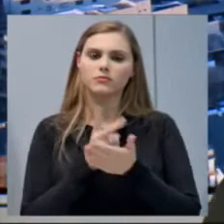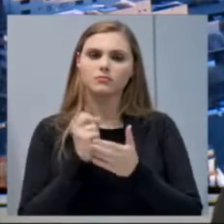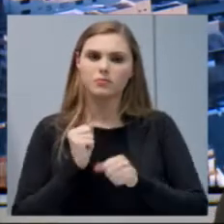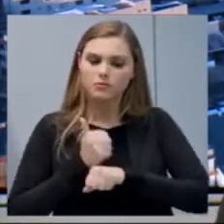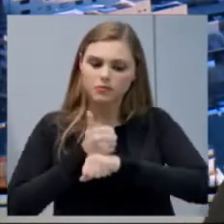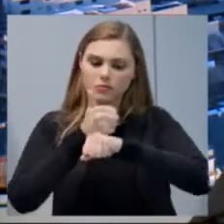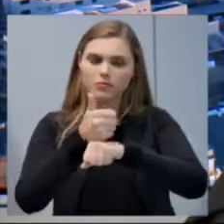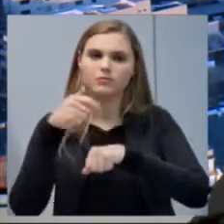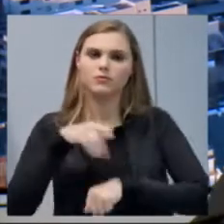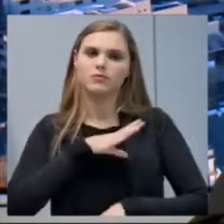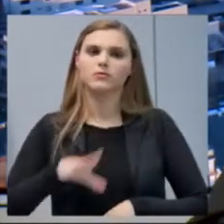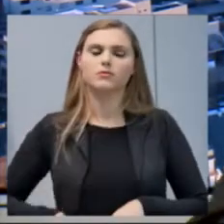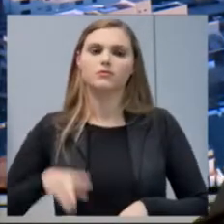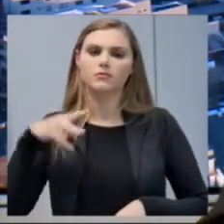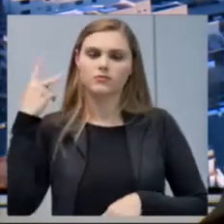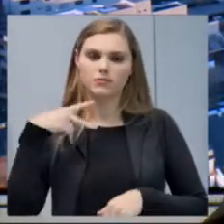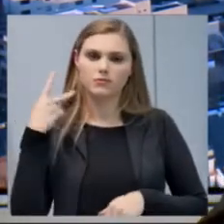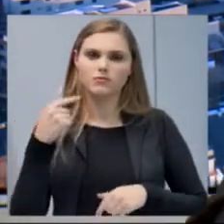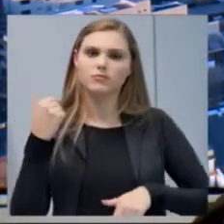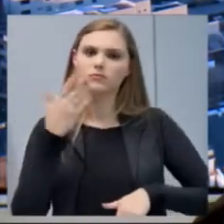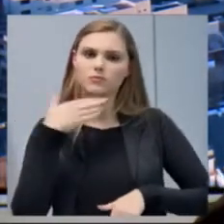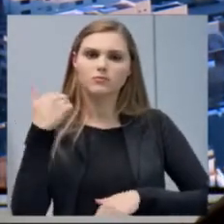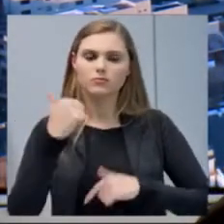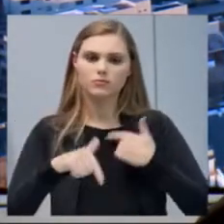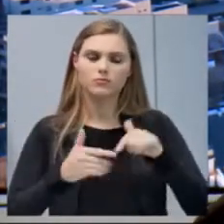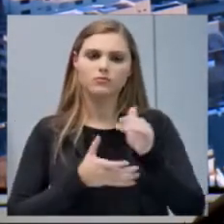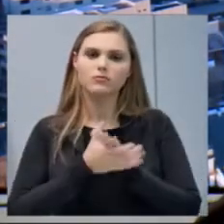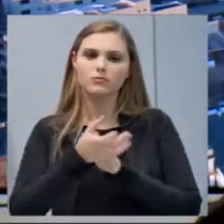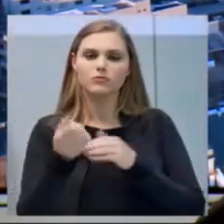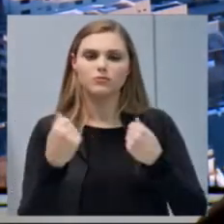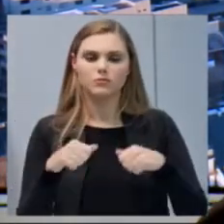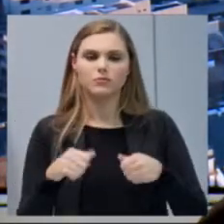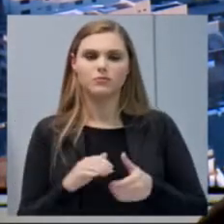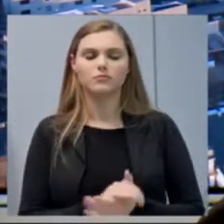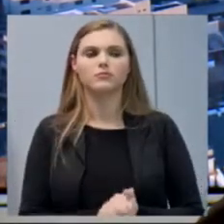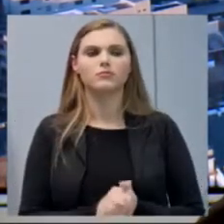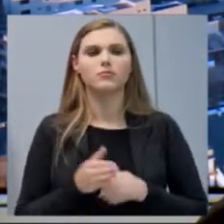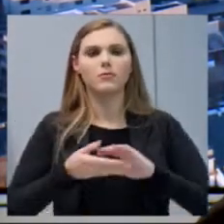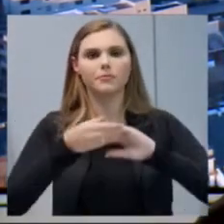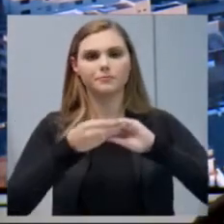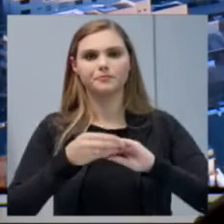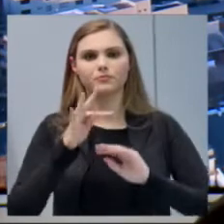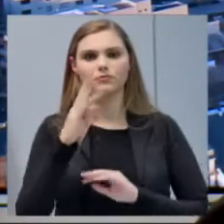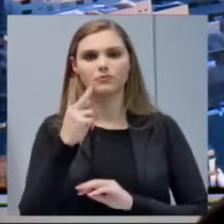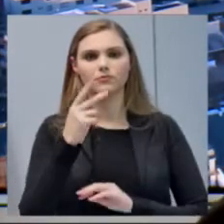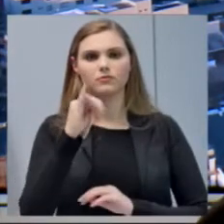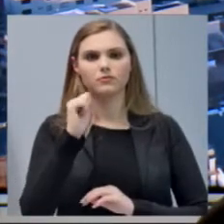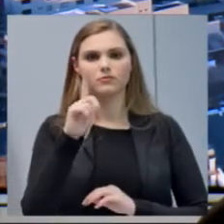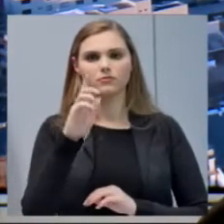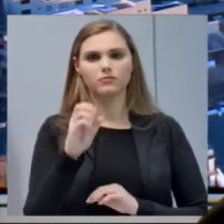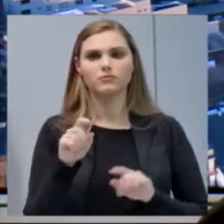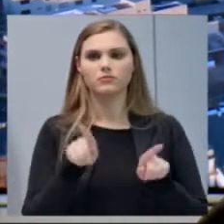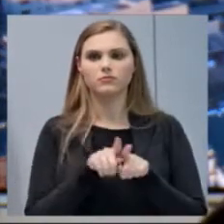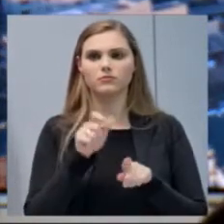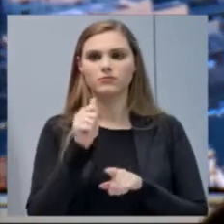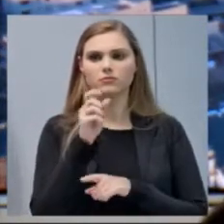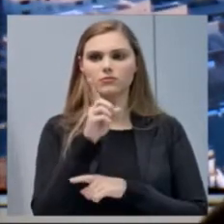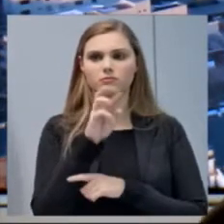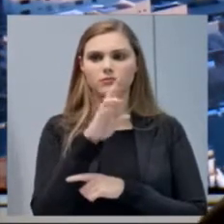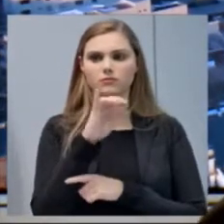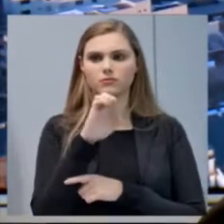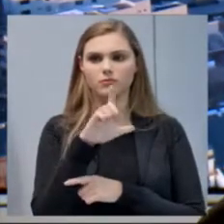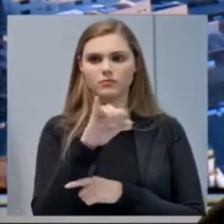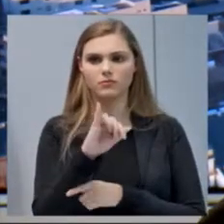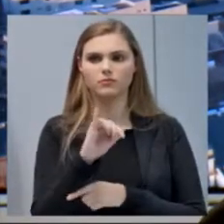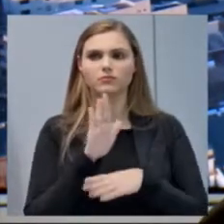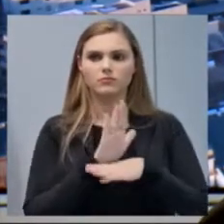trabalhos aí que o Conselho também demandar. Cumprimentar aqui o Tiago, a Adriele, que também nos assessora nessa casa.